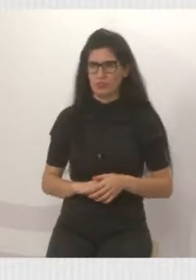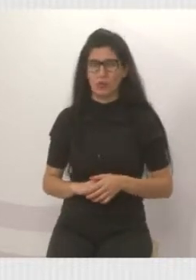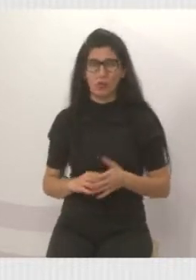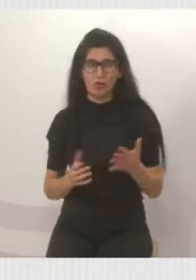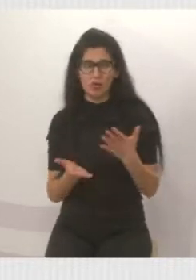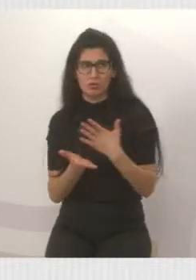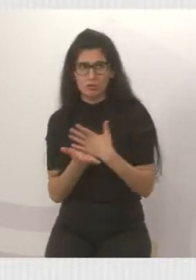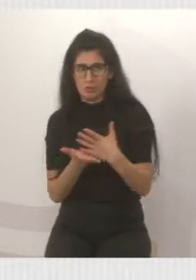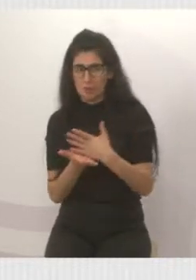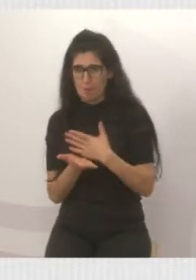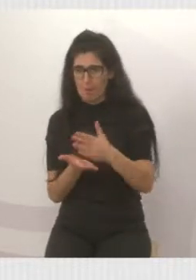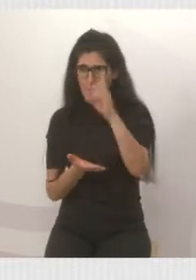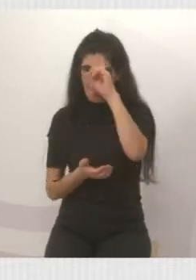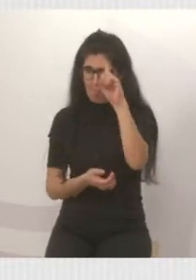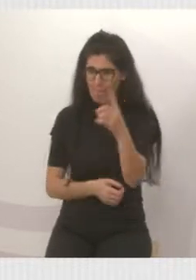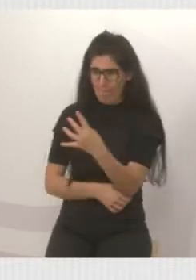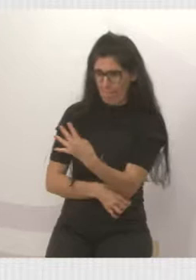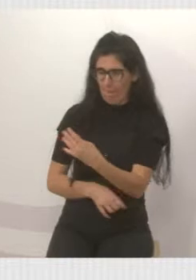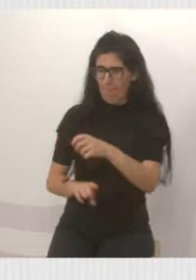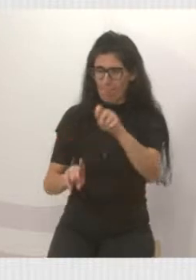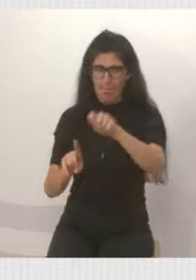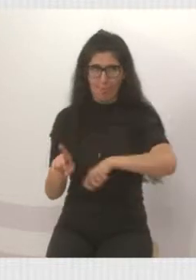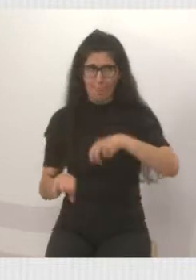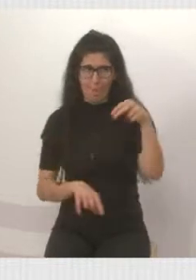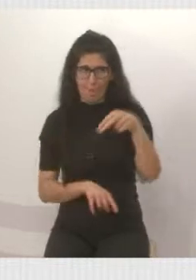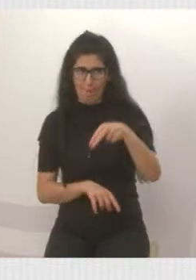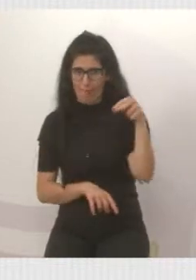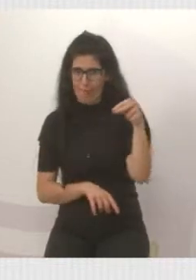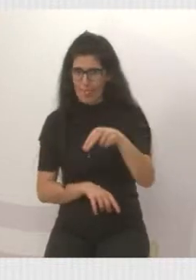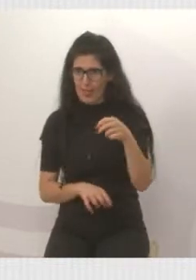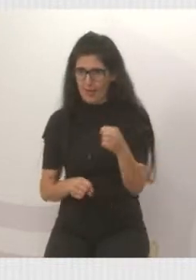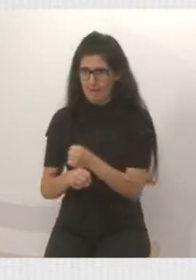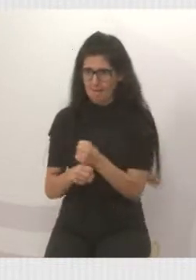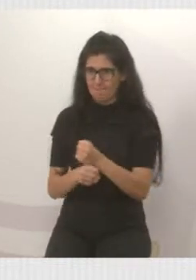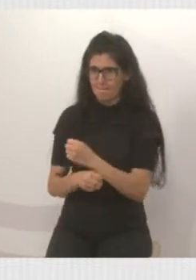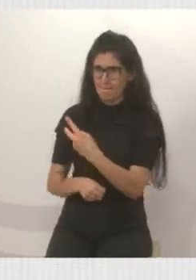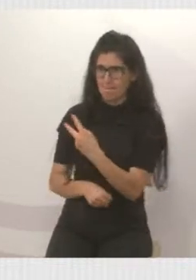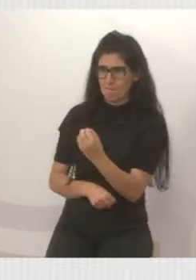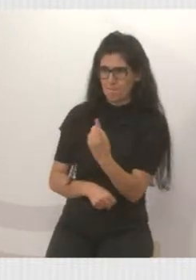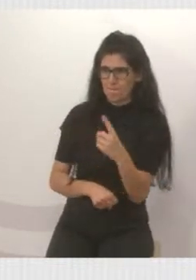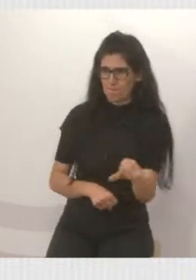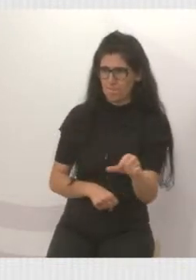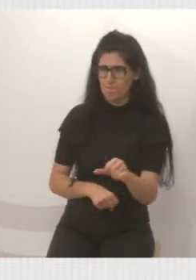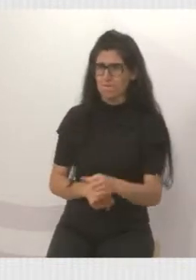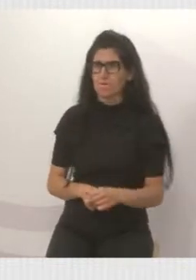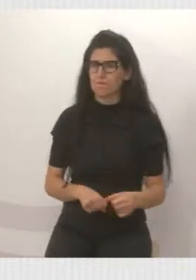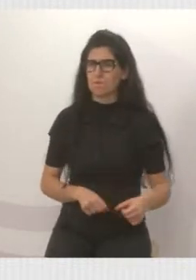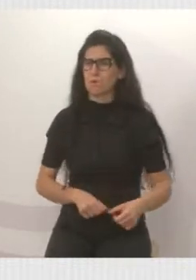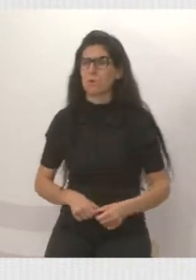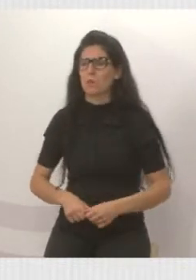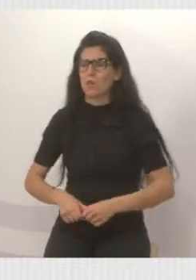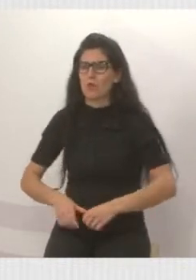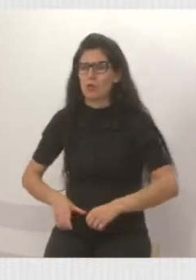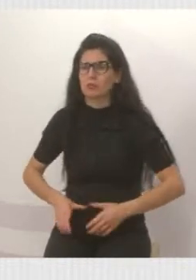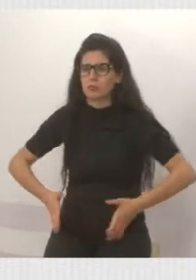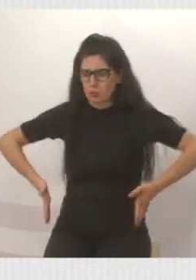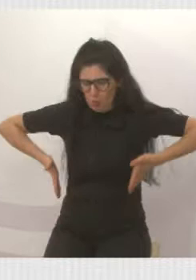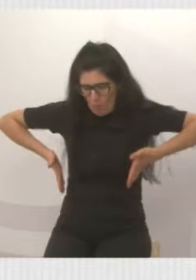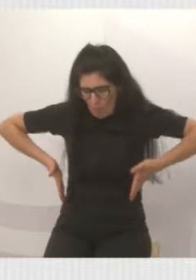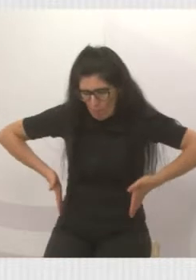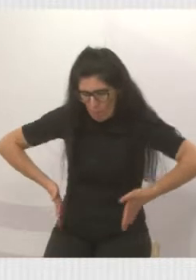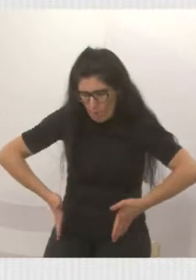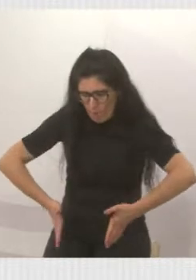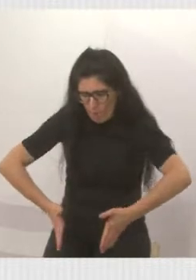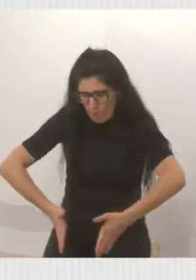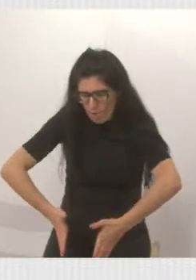Começou no dia 4 de 11 de 2019, a limpeza da valeta da Avenida